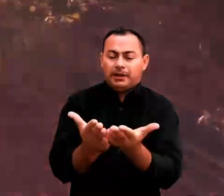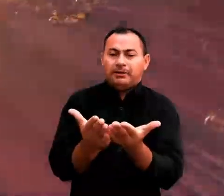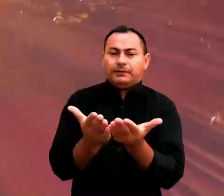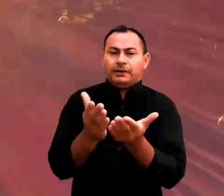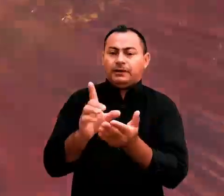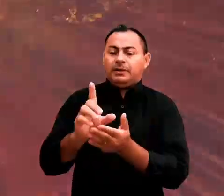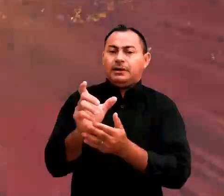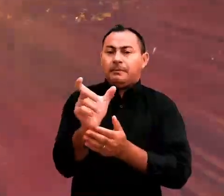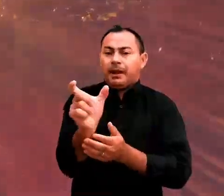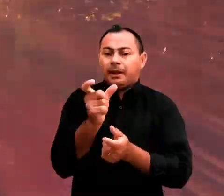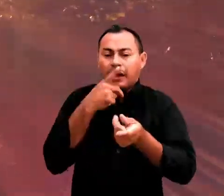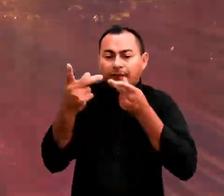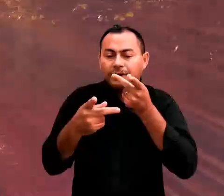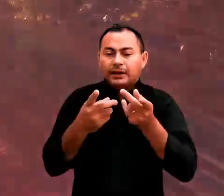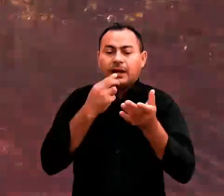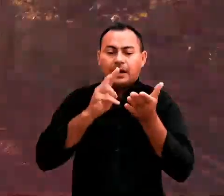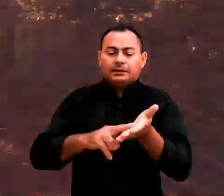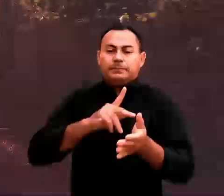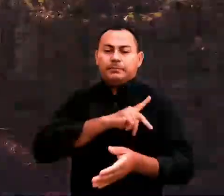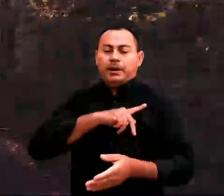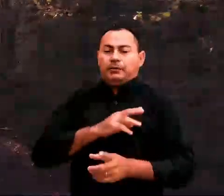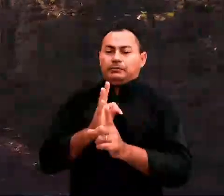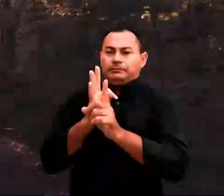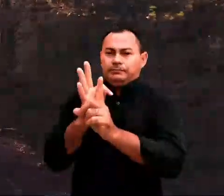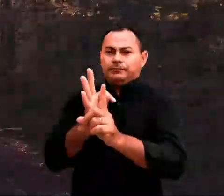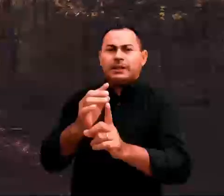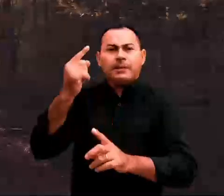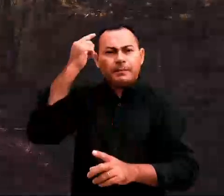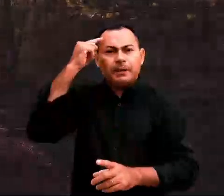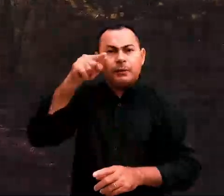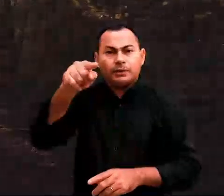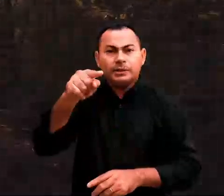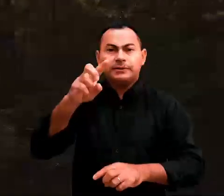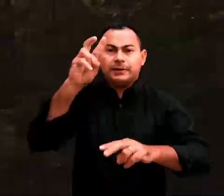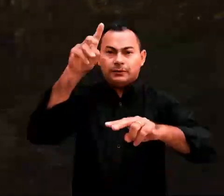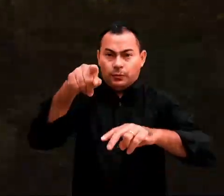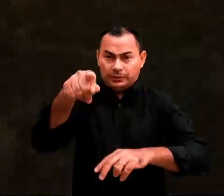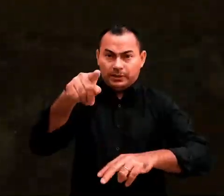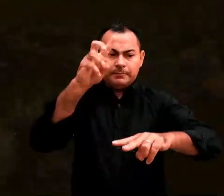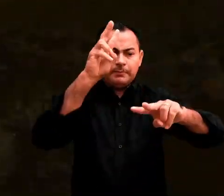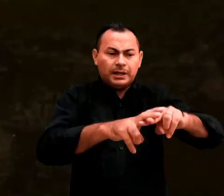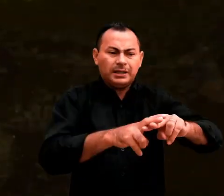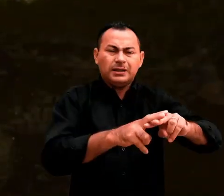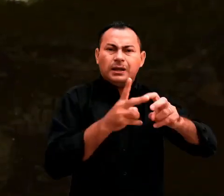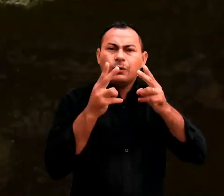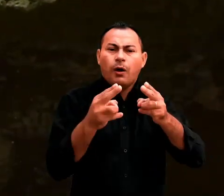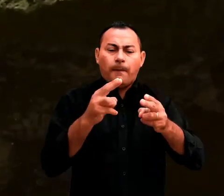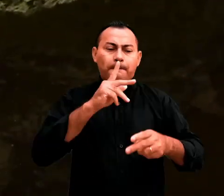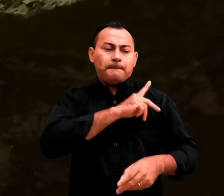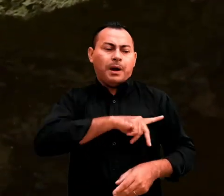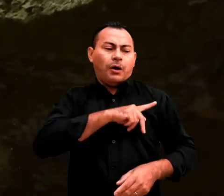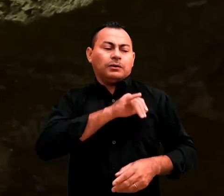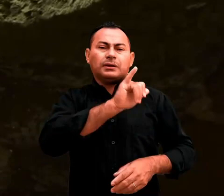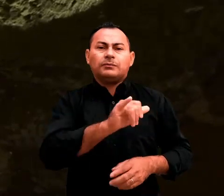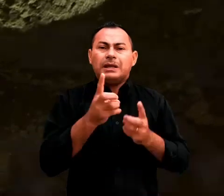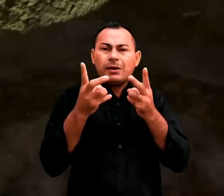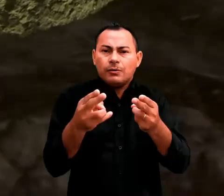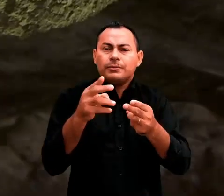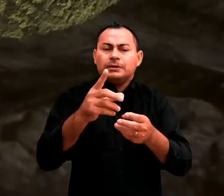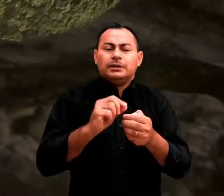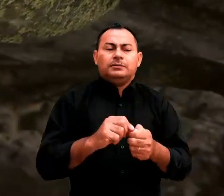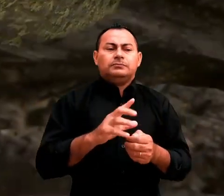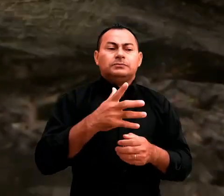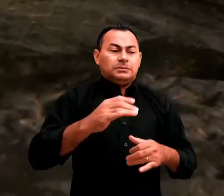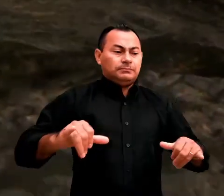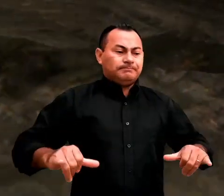palavras de Paulo a Timóteo. Imagine que você estivesse preso numa prisão como a que Paulo ficou. Imagine que